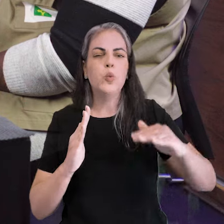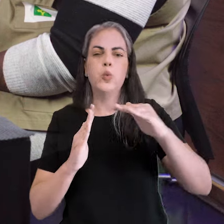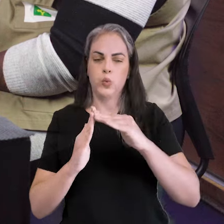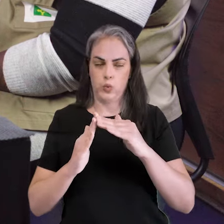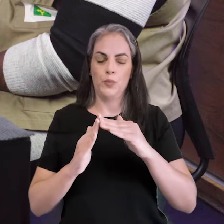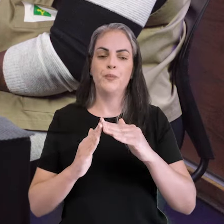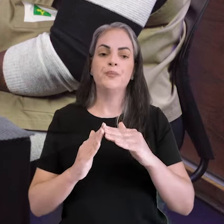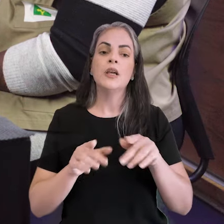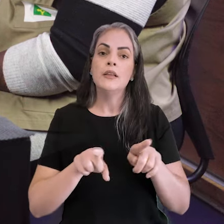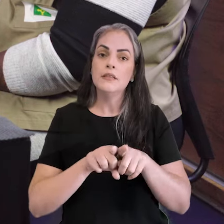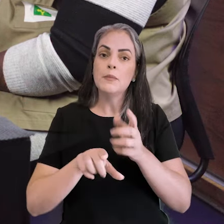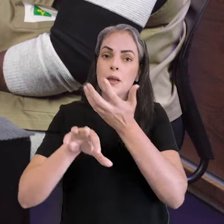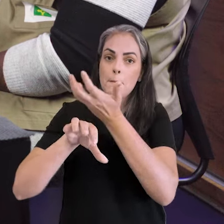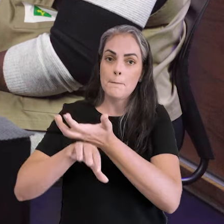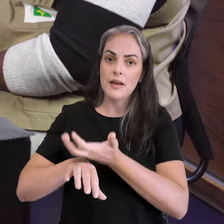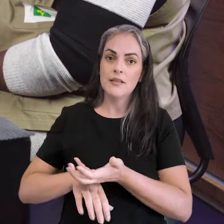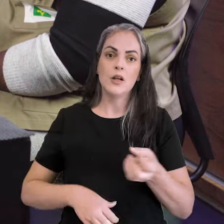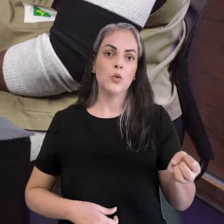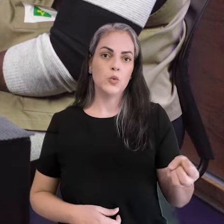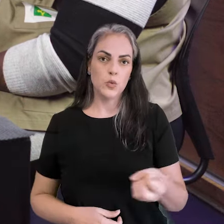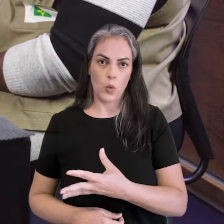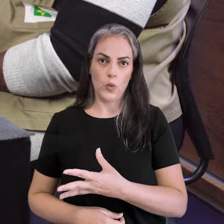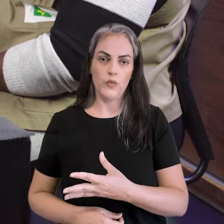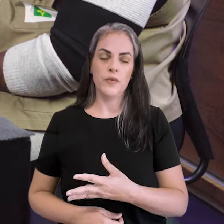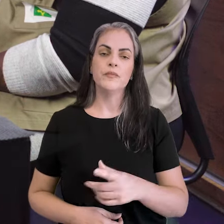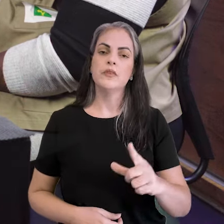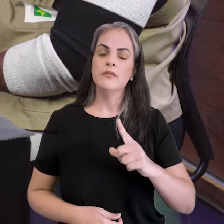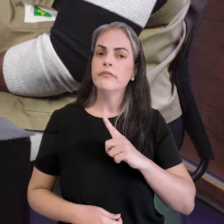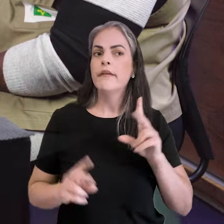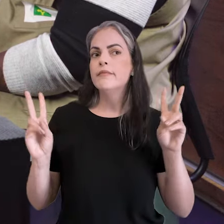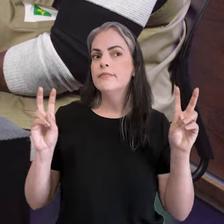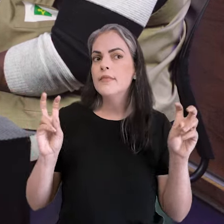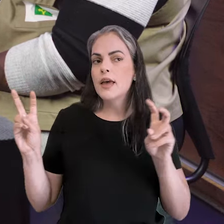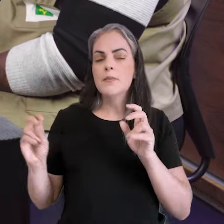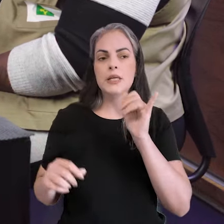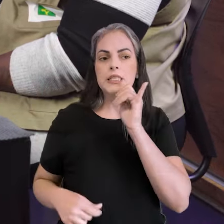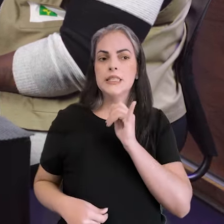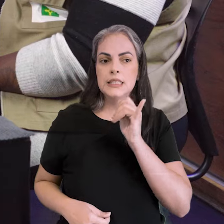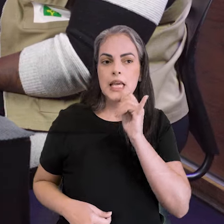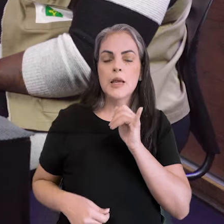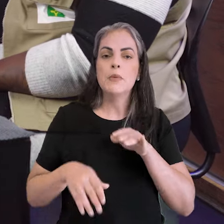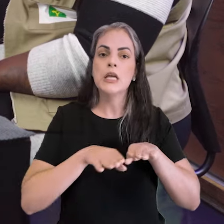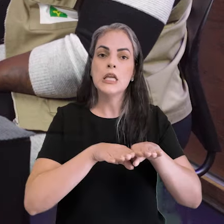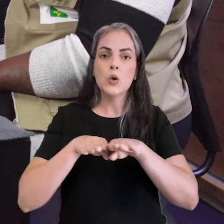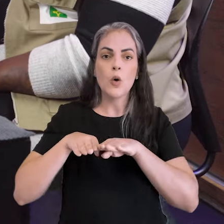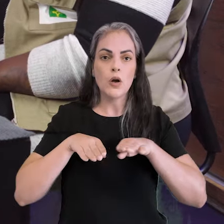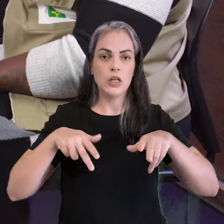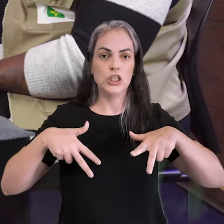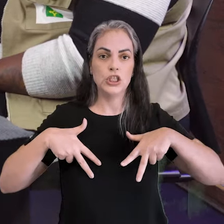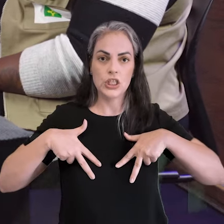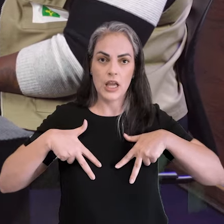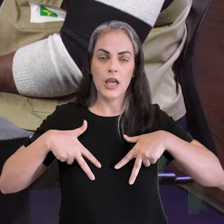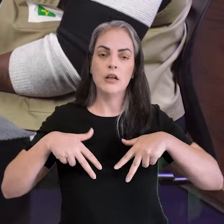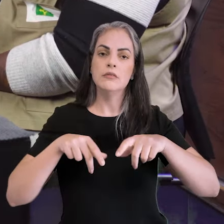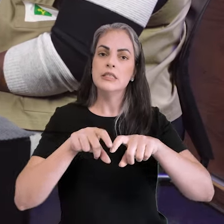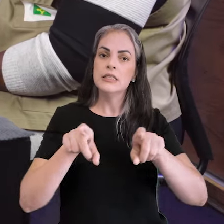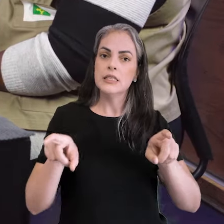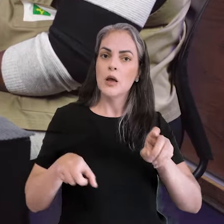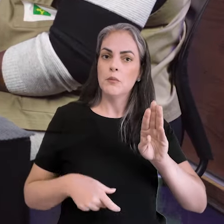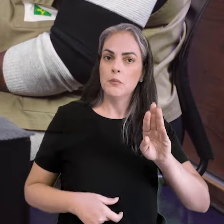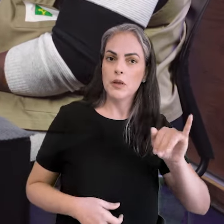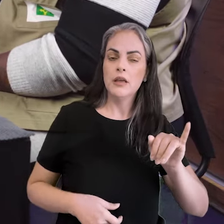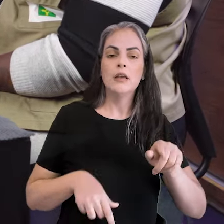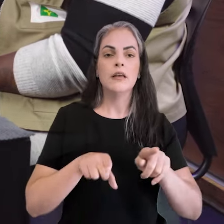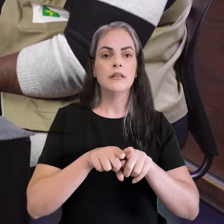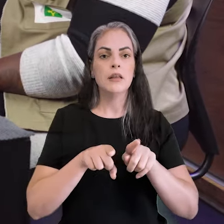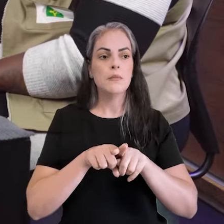turma, além de disciplinas novas também, que incluem temas que passam por equidade de gênero e sexualidade,